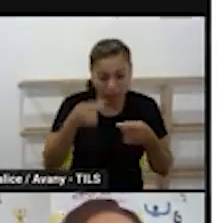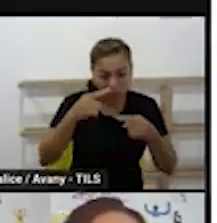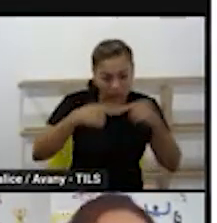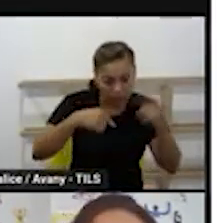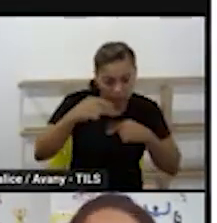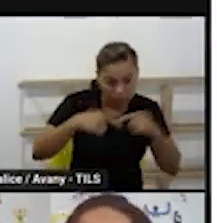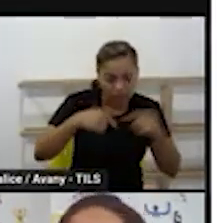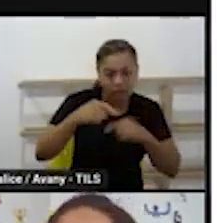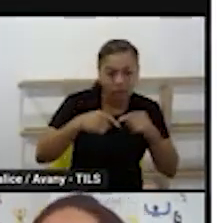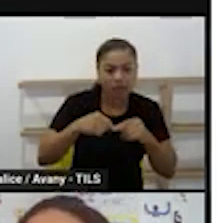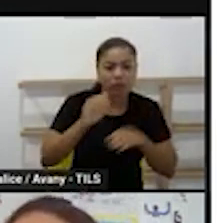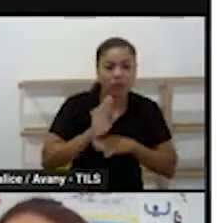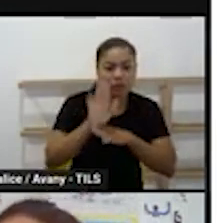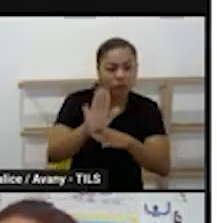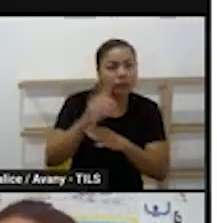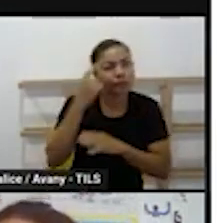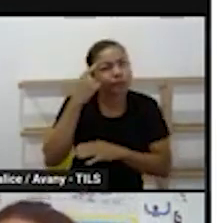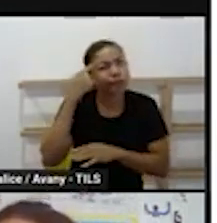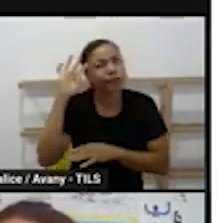pode ir Gabi